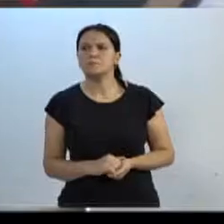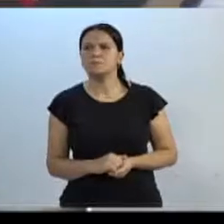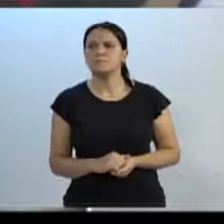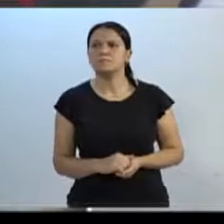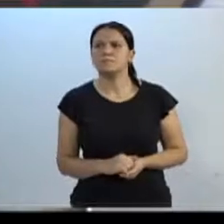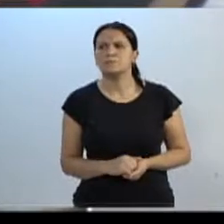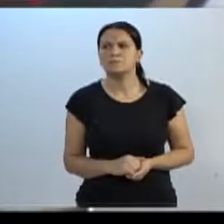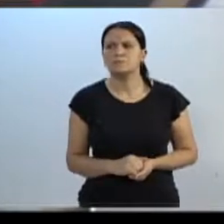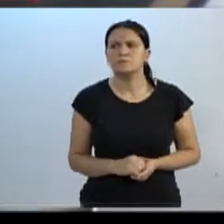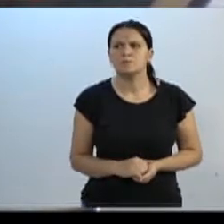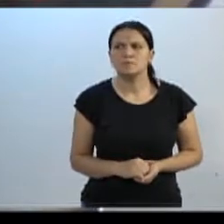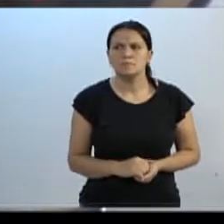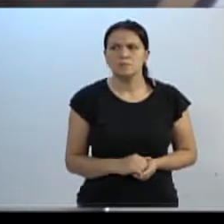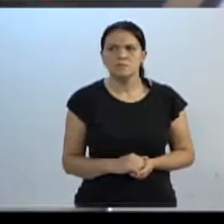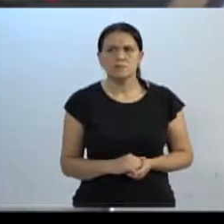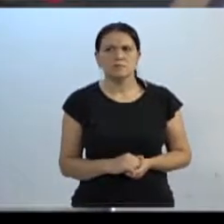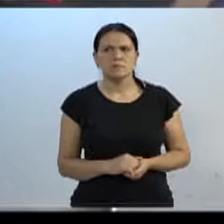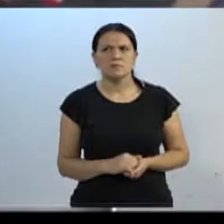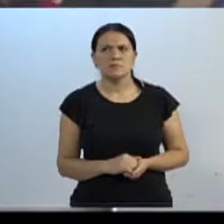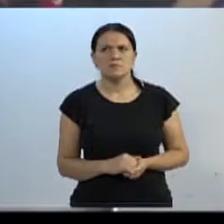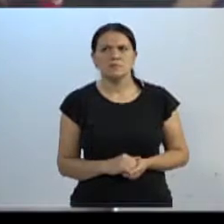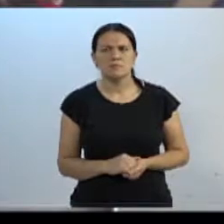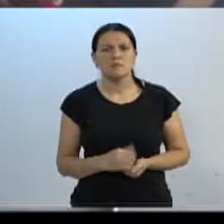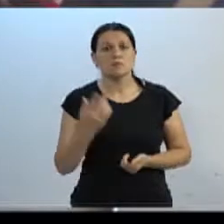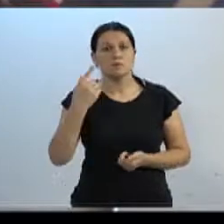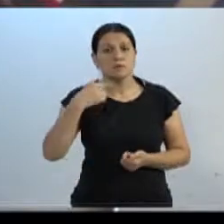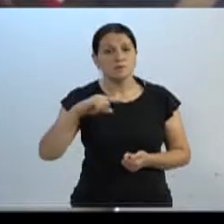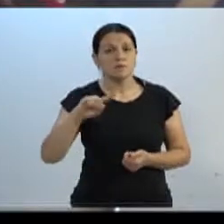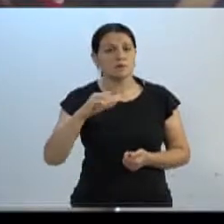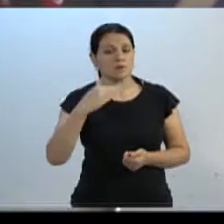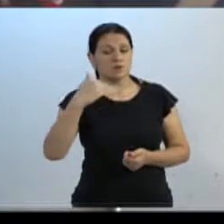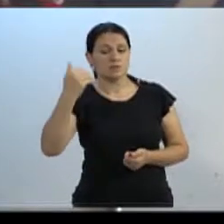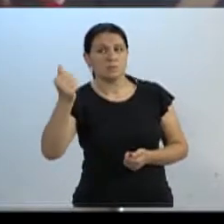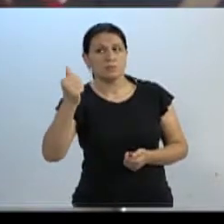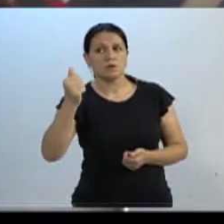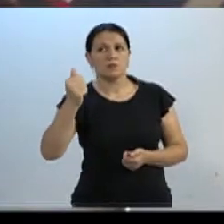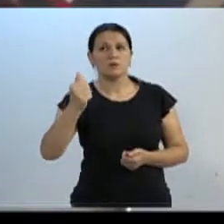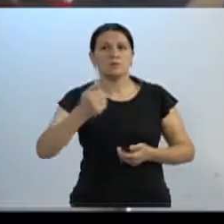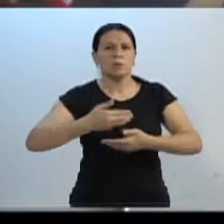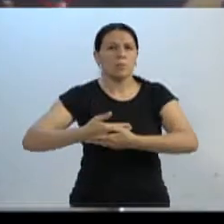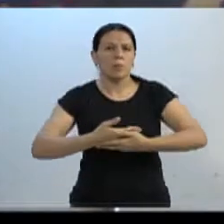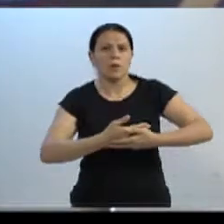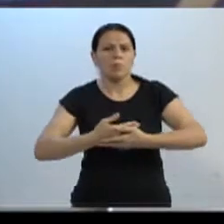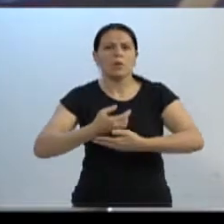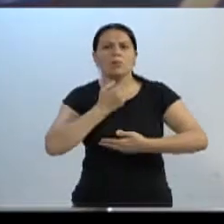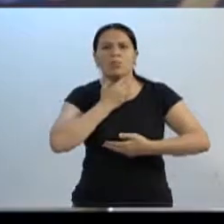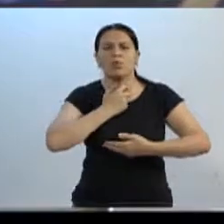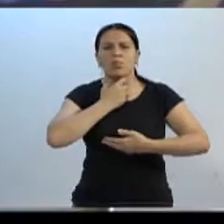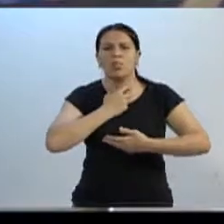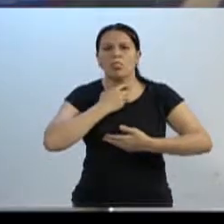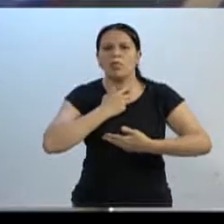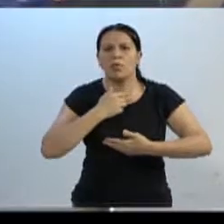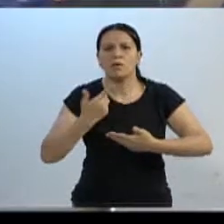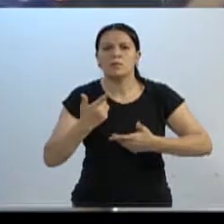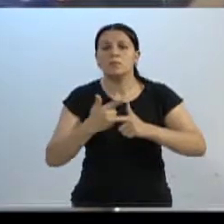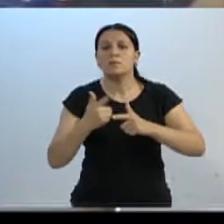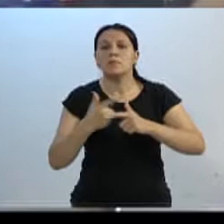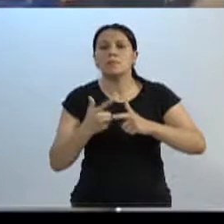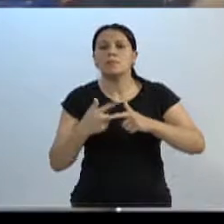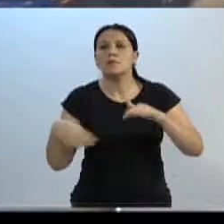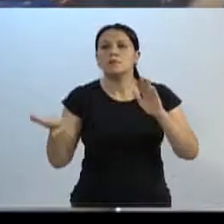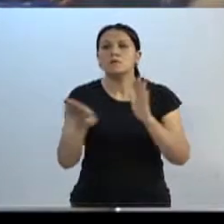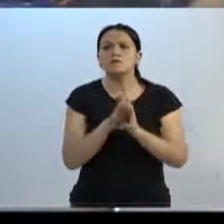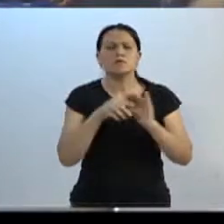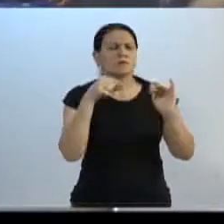vocês forem acionados para atender esse tipo ocorrência, engasgamento de bebê é a primeira providência que chegar no local, é